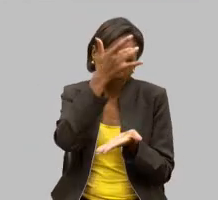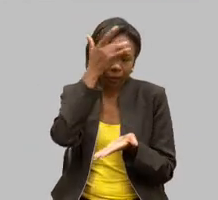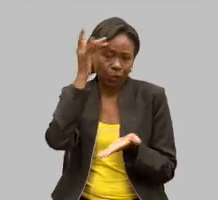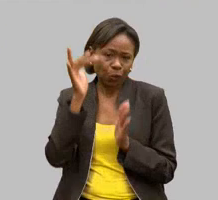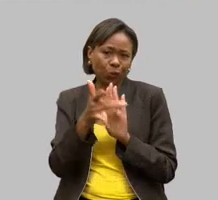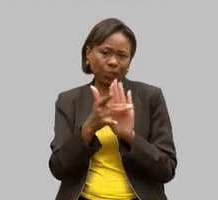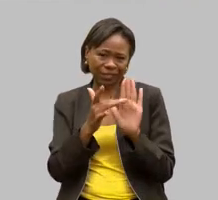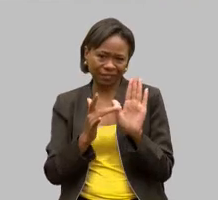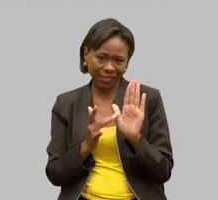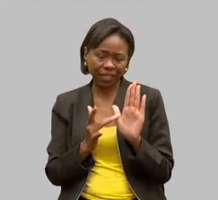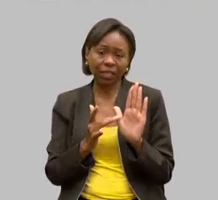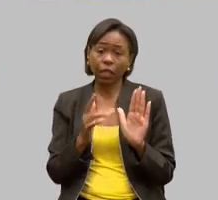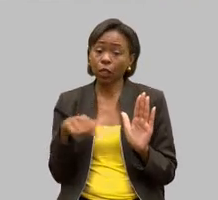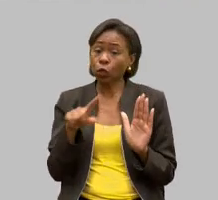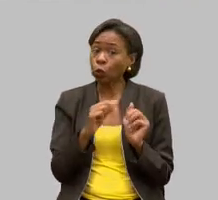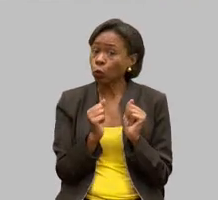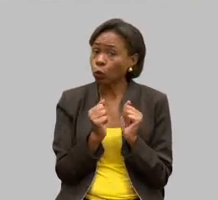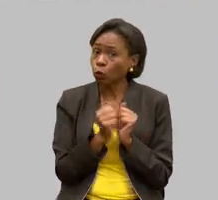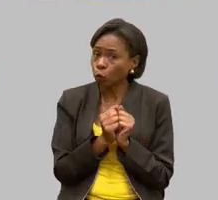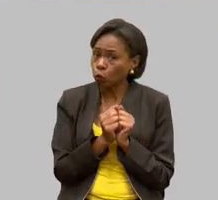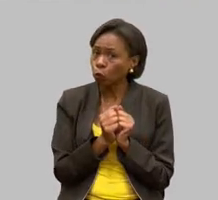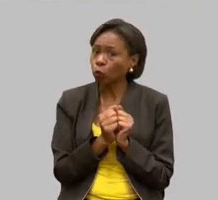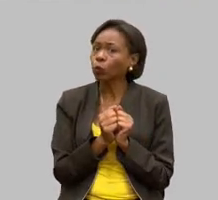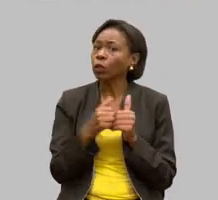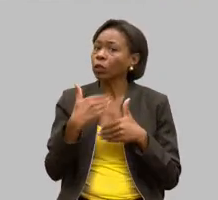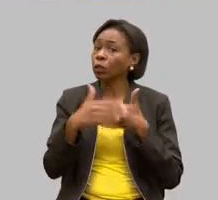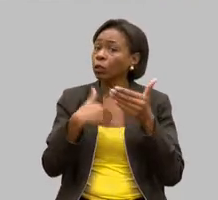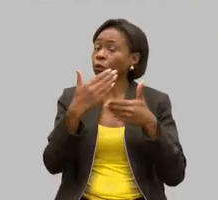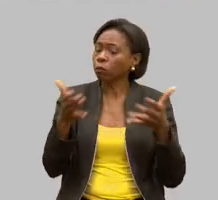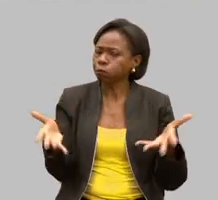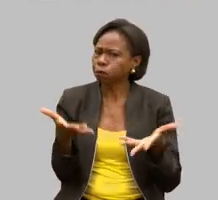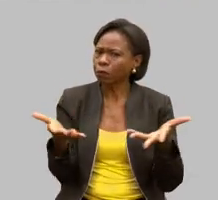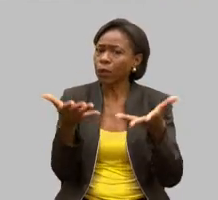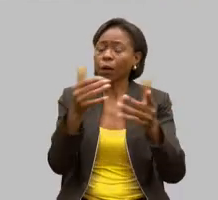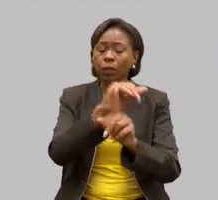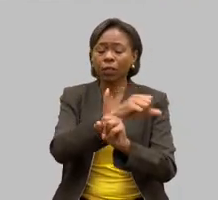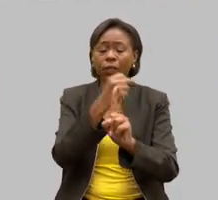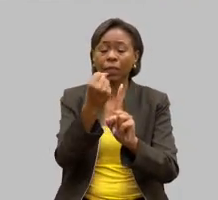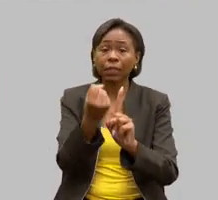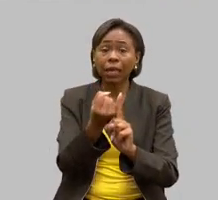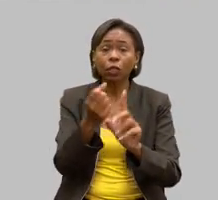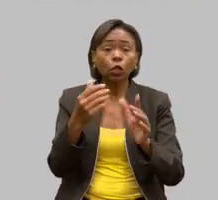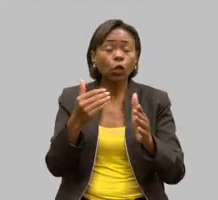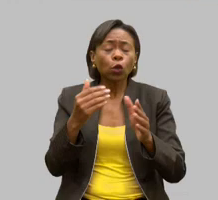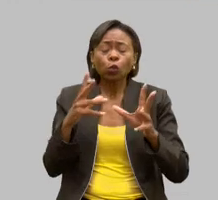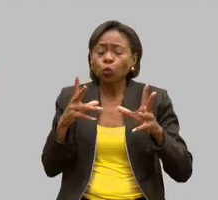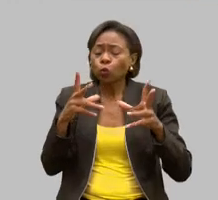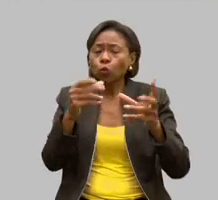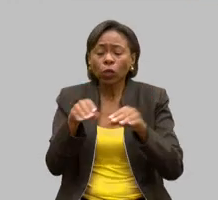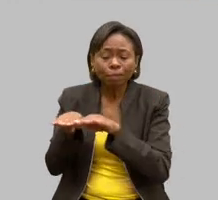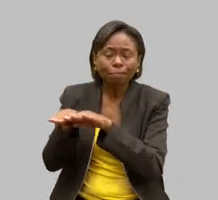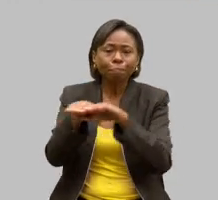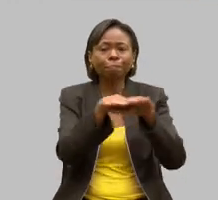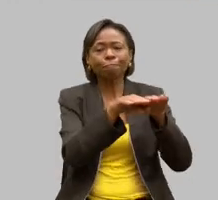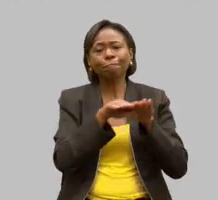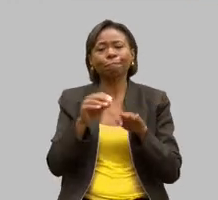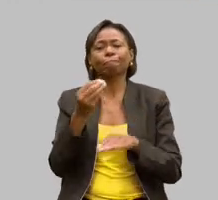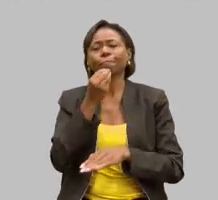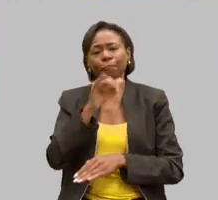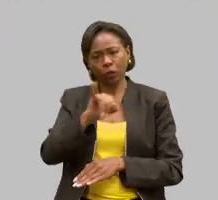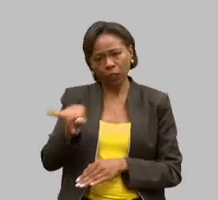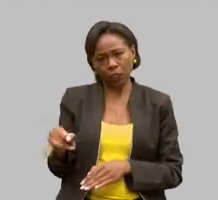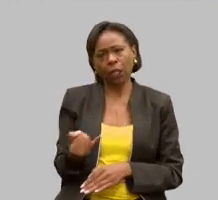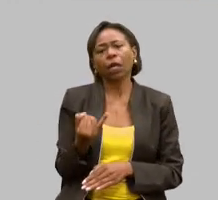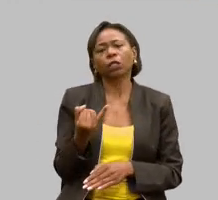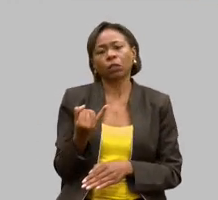juntos possamos construir uma sociedade onde todos têm oportunidades iguais de realização e felicidade.